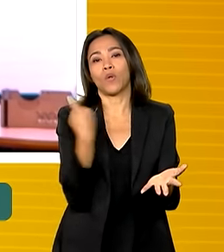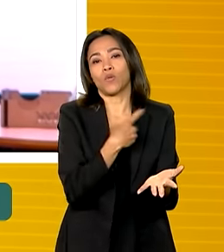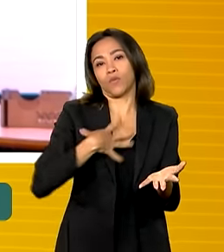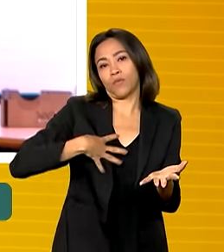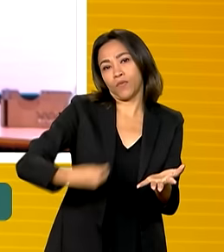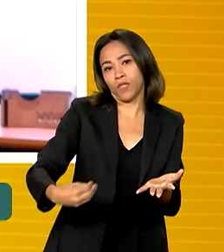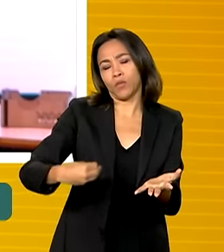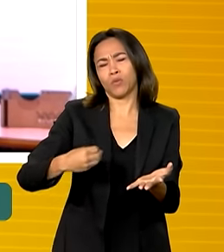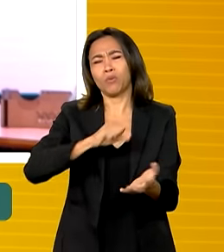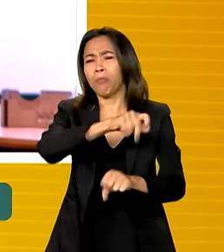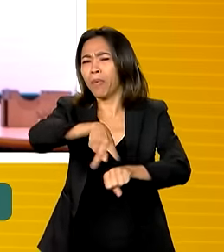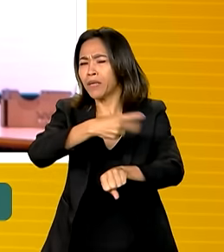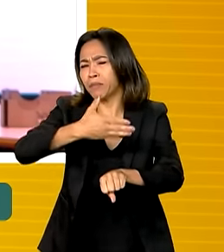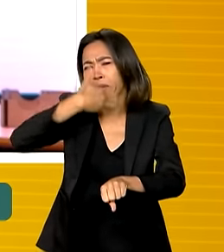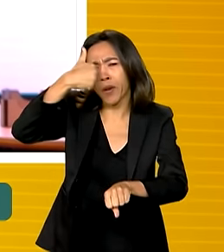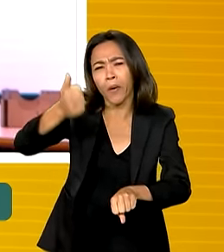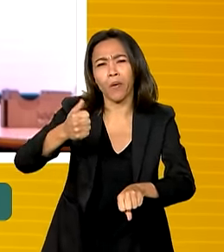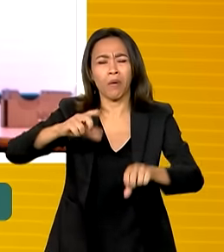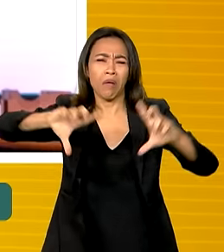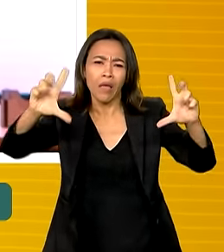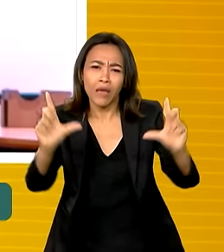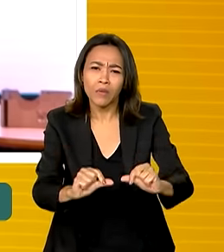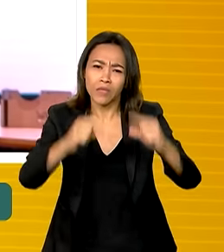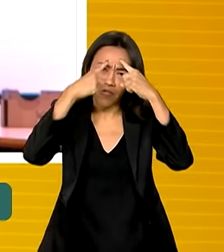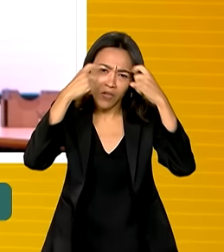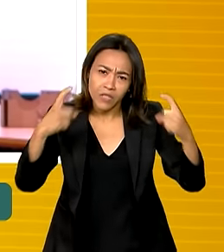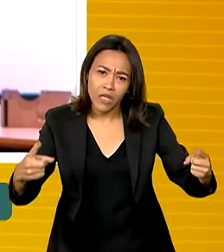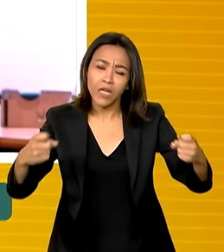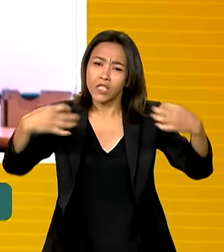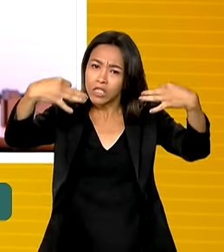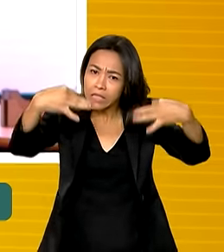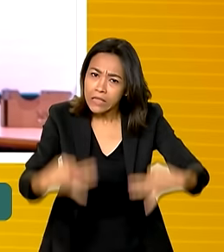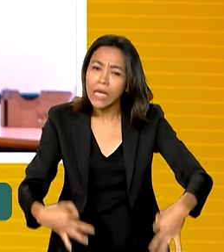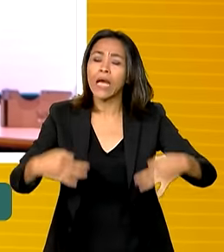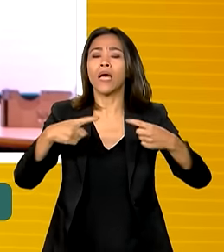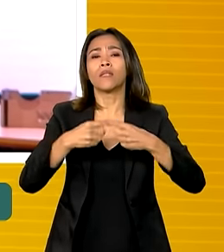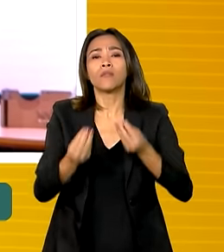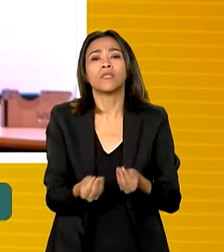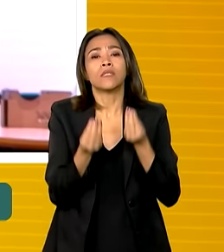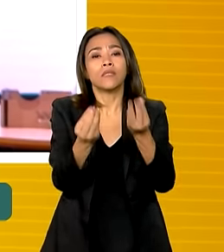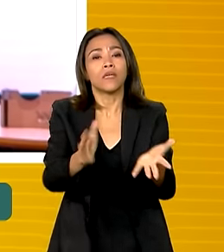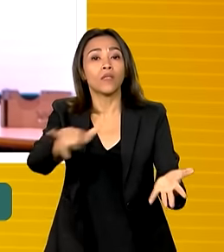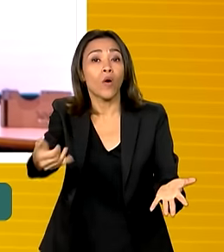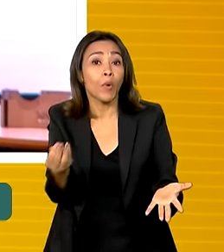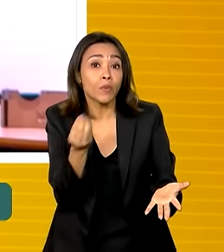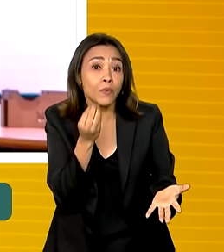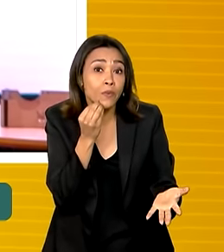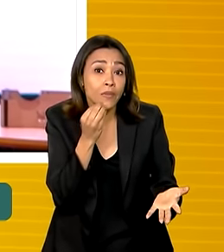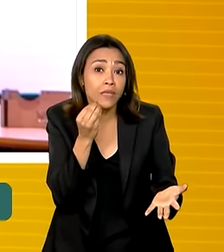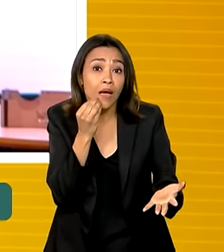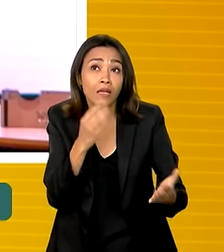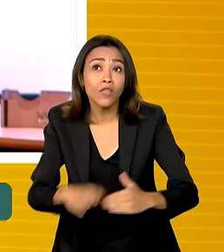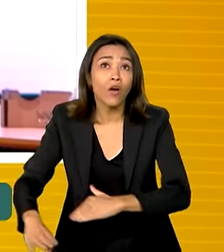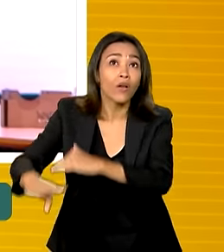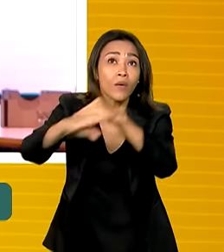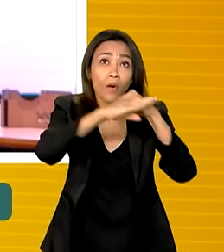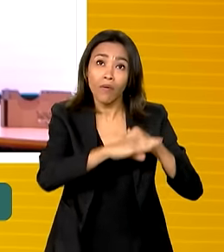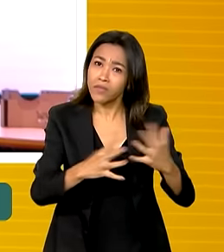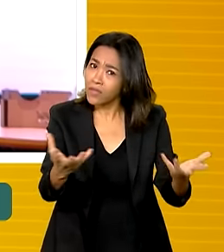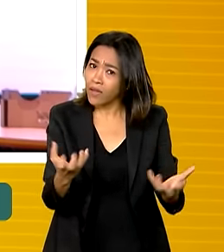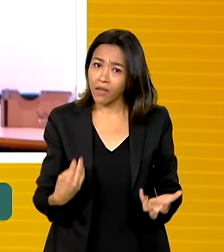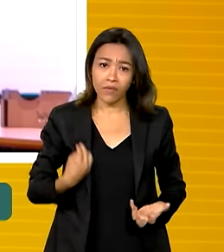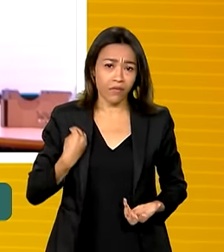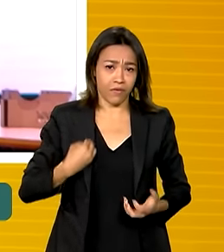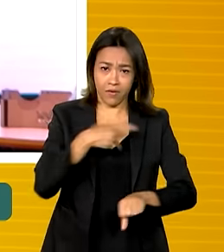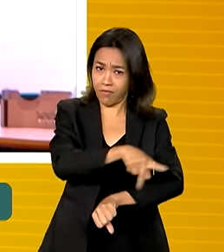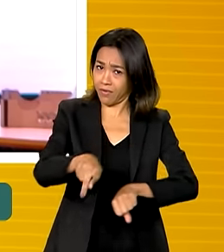menos violento, mais justo, com mais distribuição, com mais oportunidade. A gente quer viver num país melhor. Então,